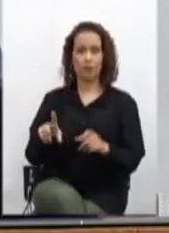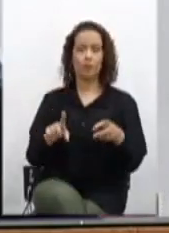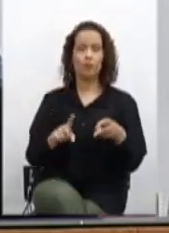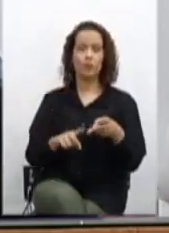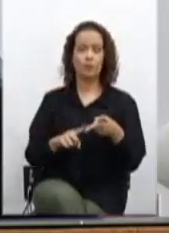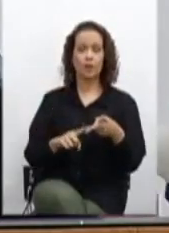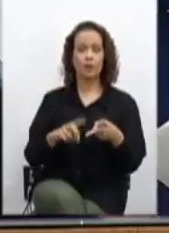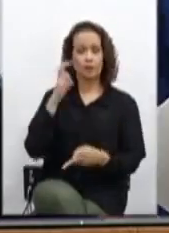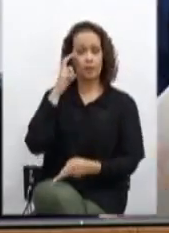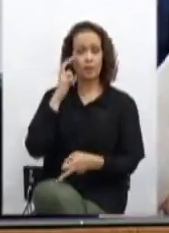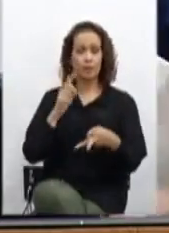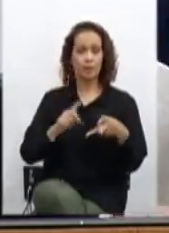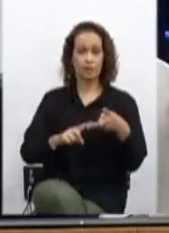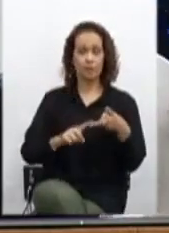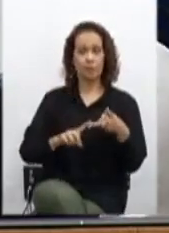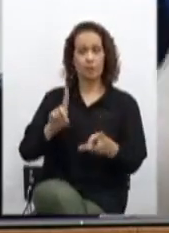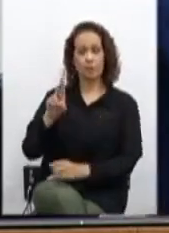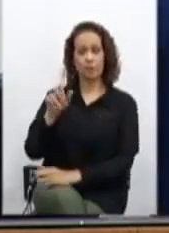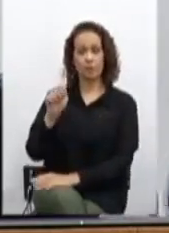Bixi, respectivamente.